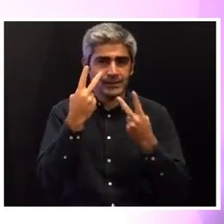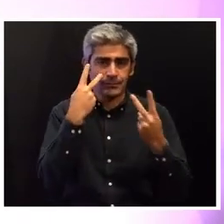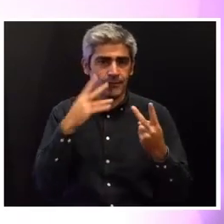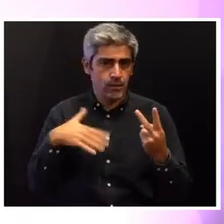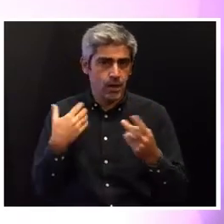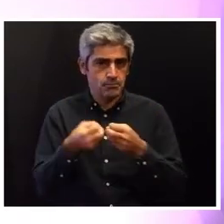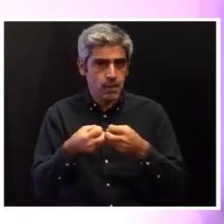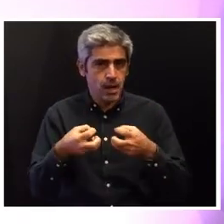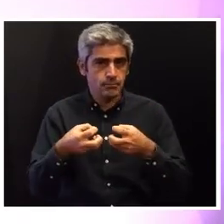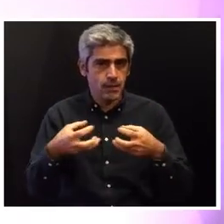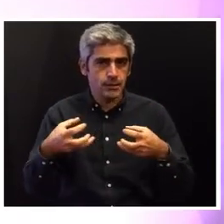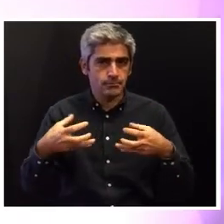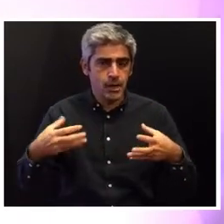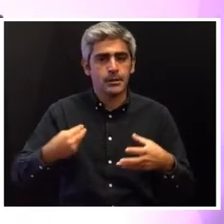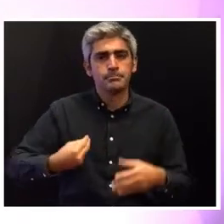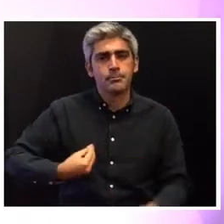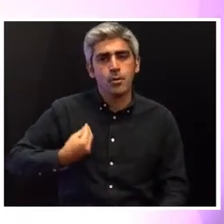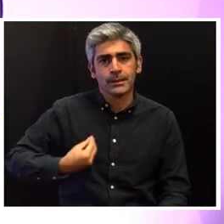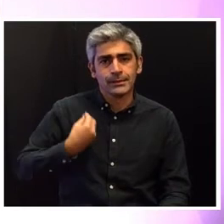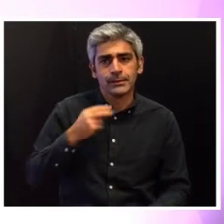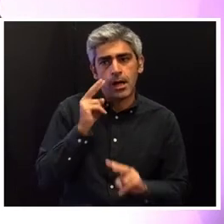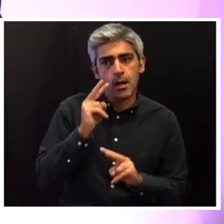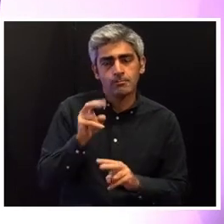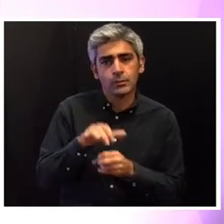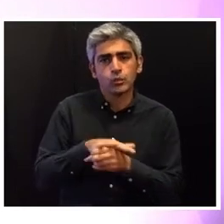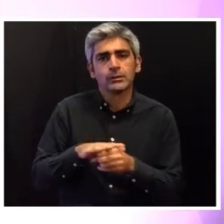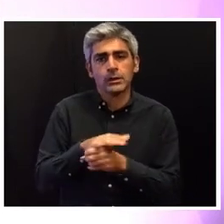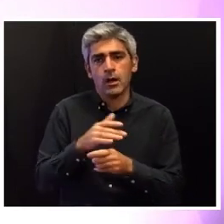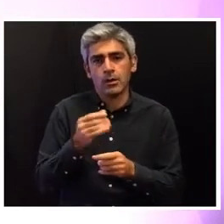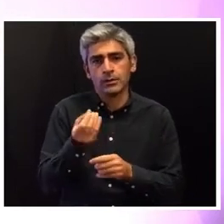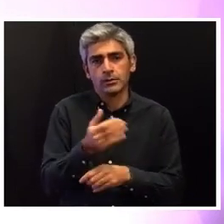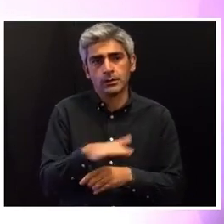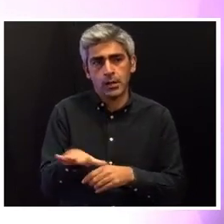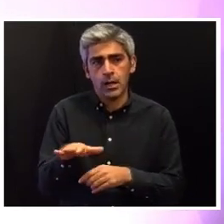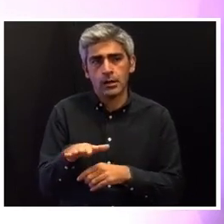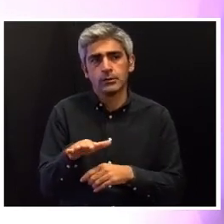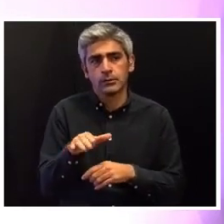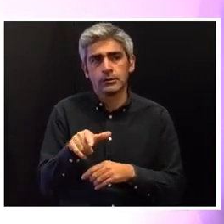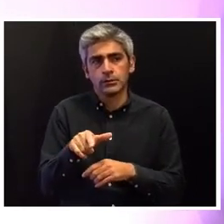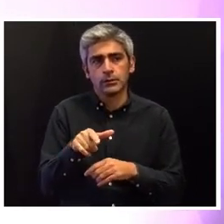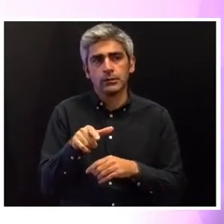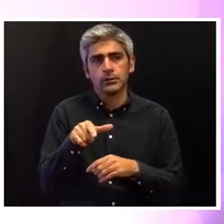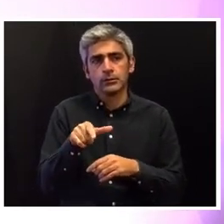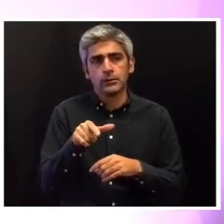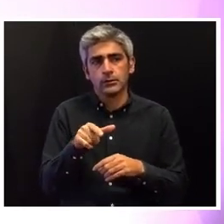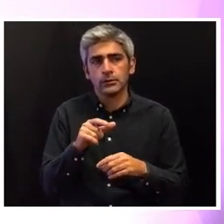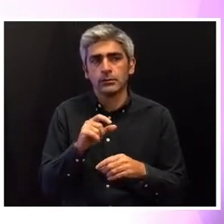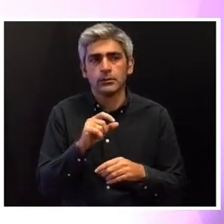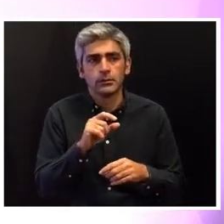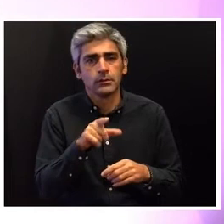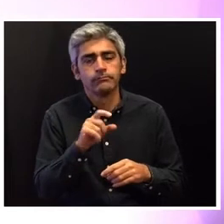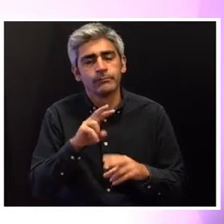e preocupação com a situação das crianças a elas portas e reforçam a sua